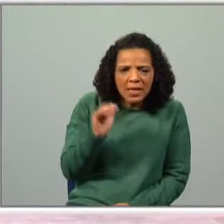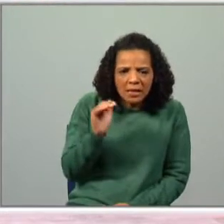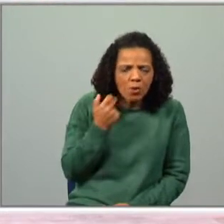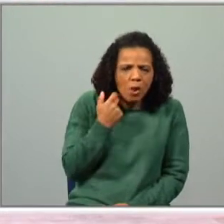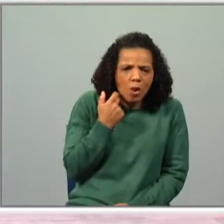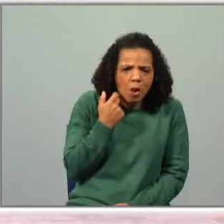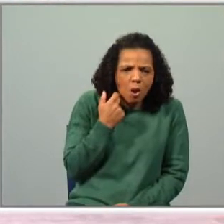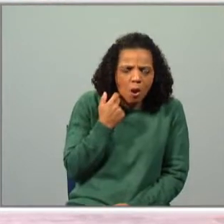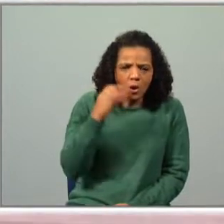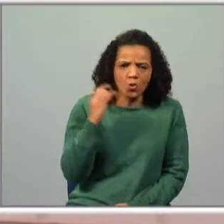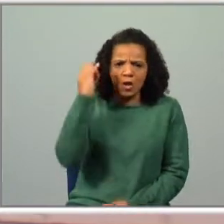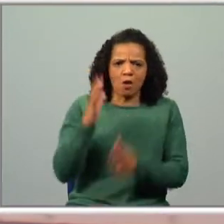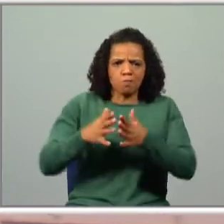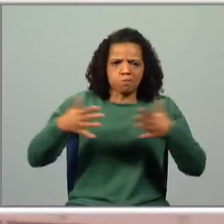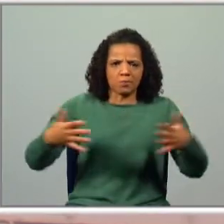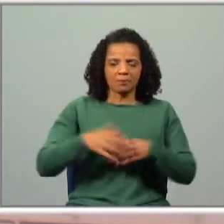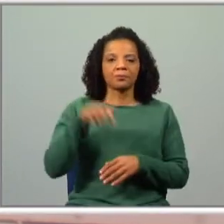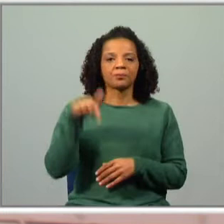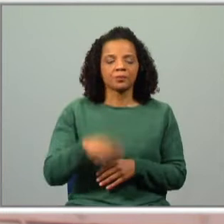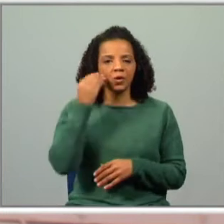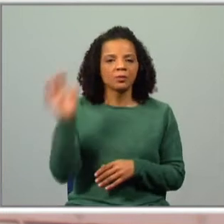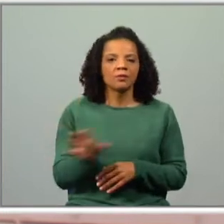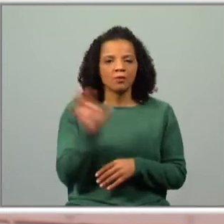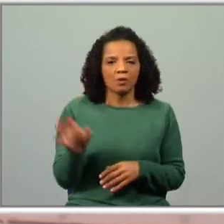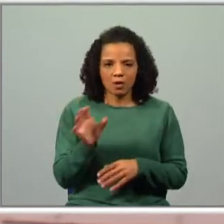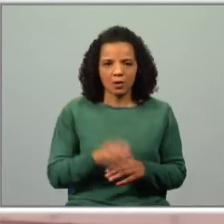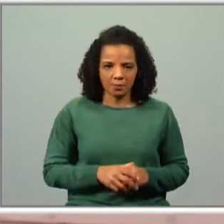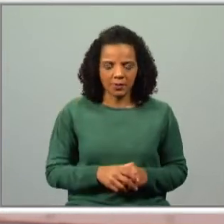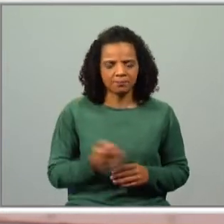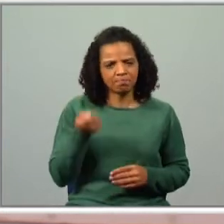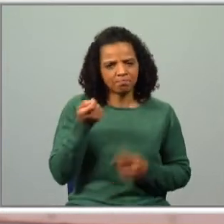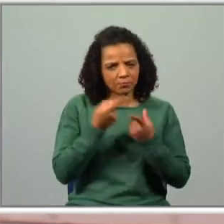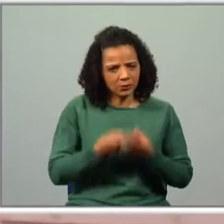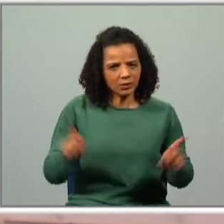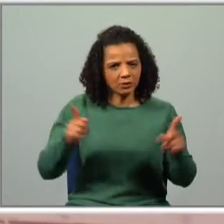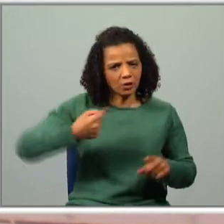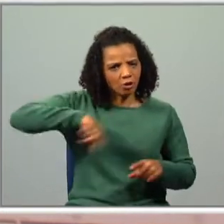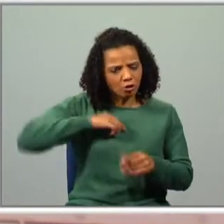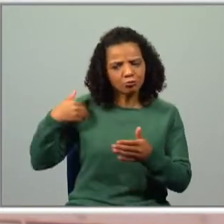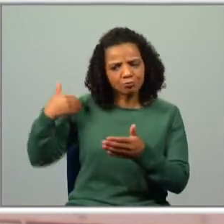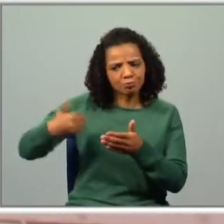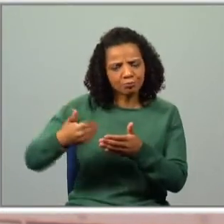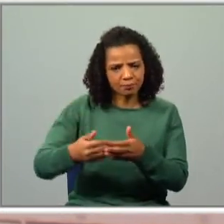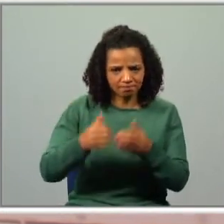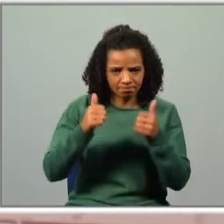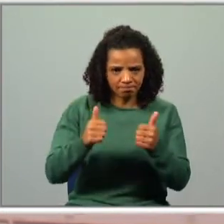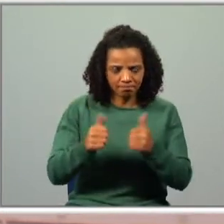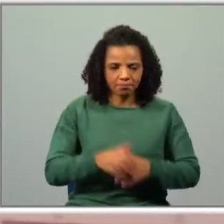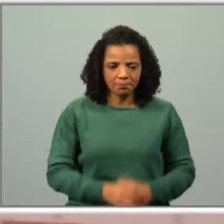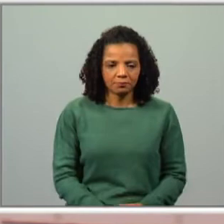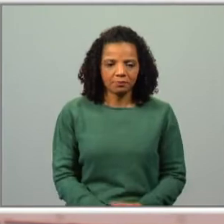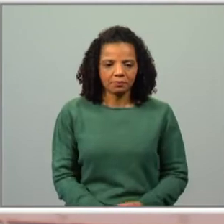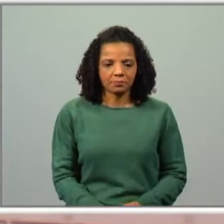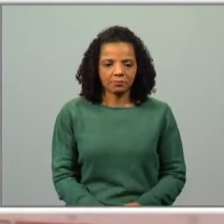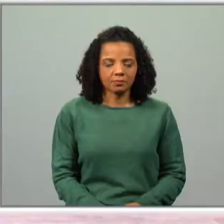trago-vos uma forma de trabalharmos a interpretação um pouco diferente daquela que temos feito. Pode ser? Ora,